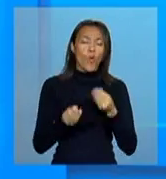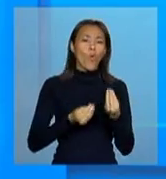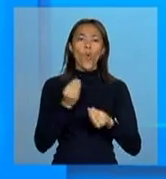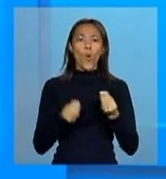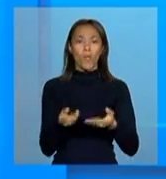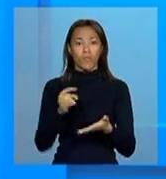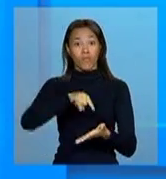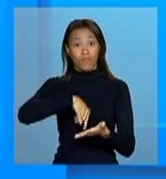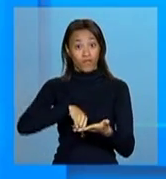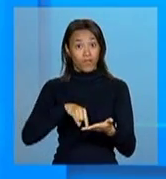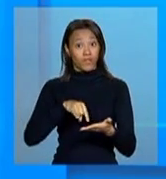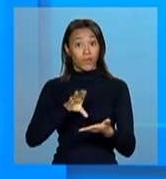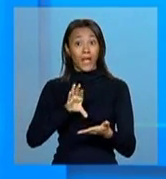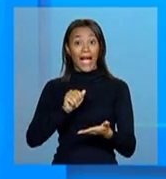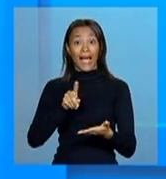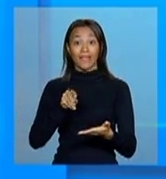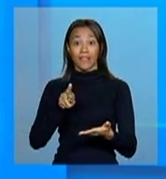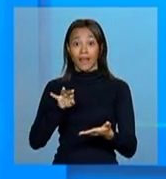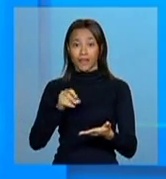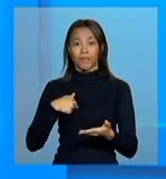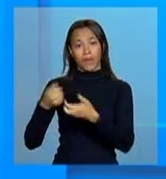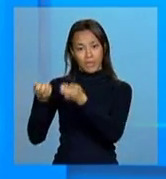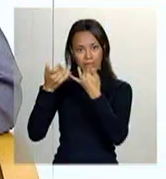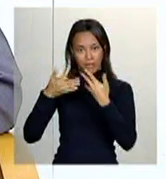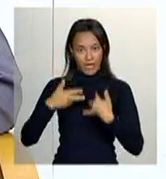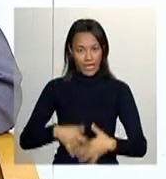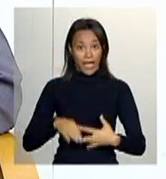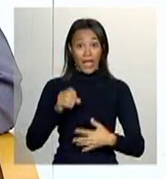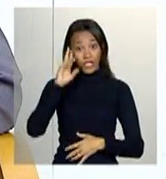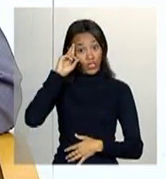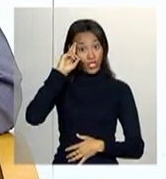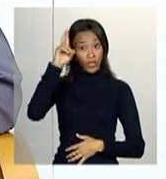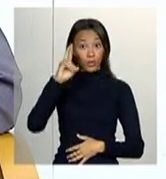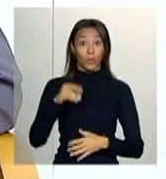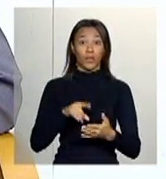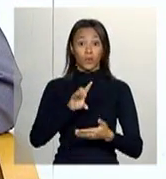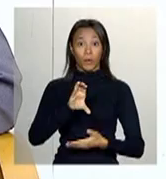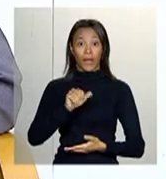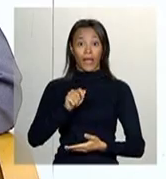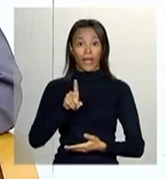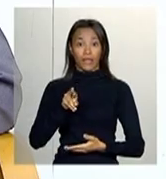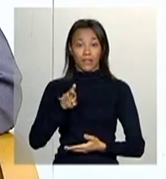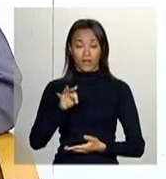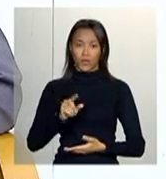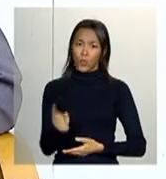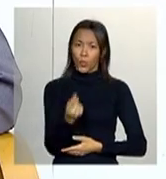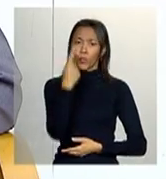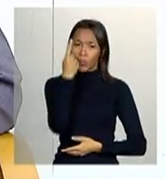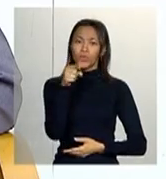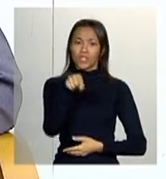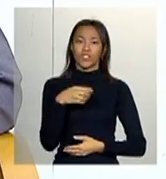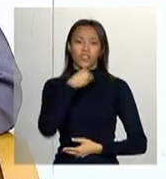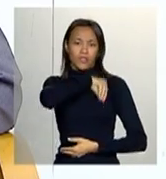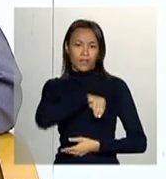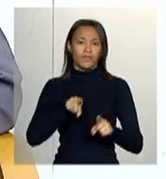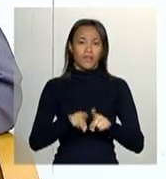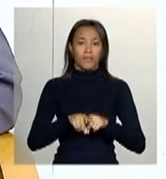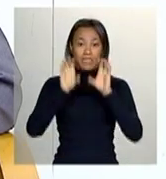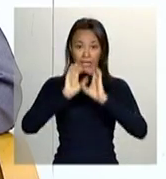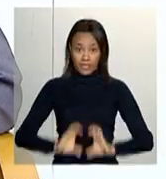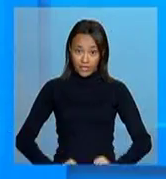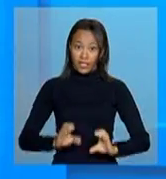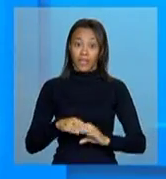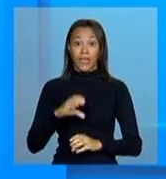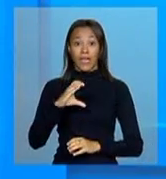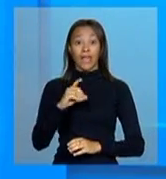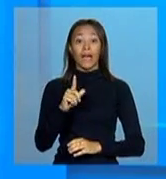caso? Para explicar, é nossa convidada, diretora do Cadastro Único da Secretaria de Renda e Cidadania, Cláudia Badini. Obrigada